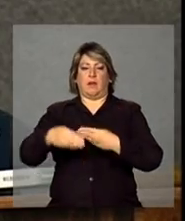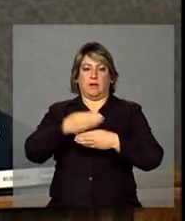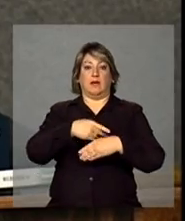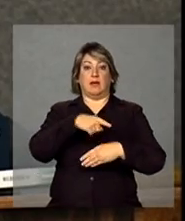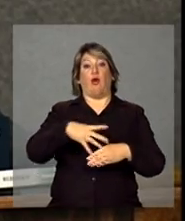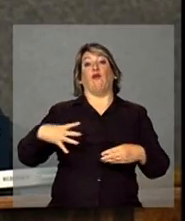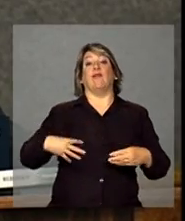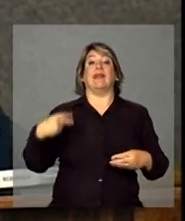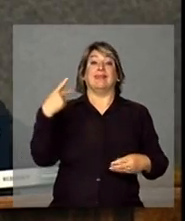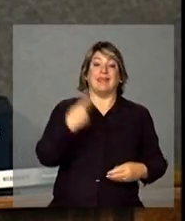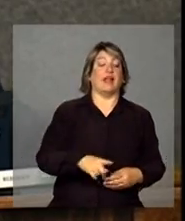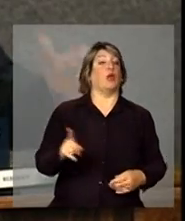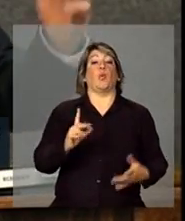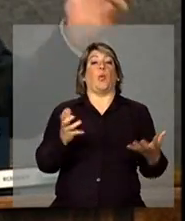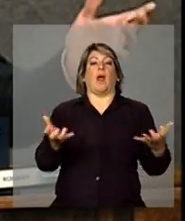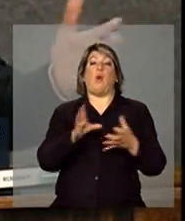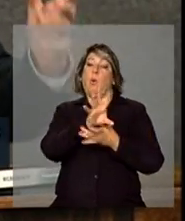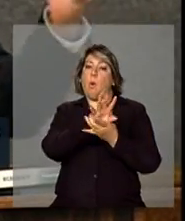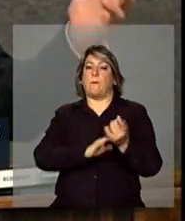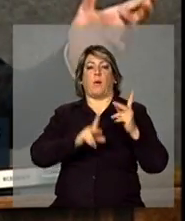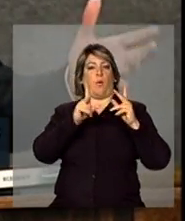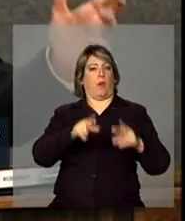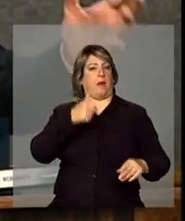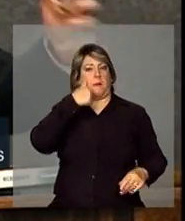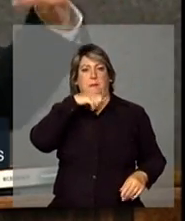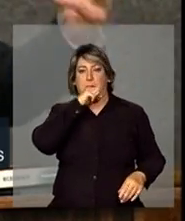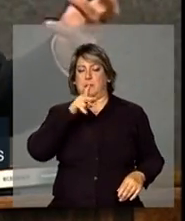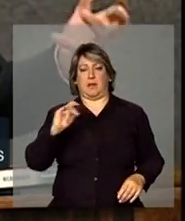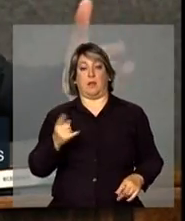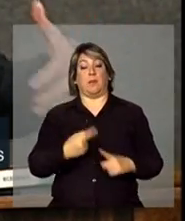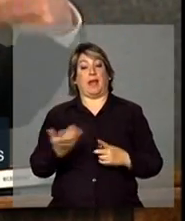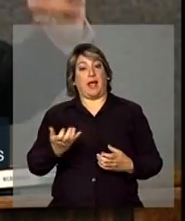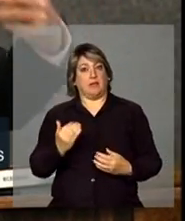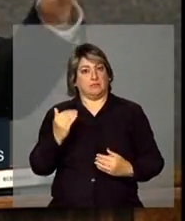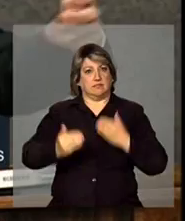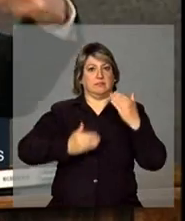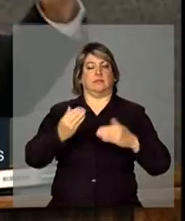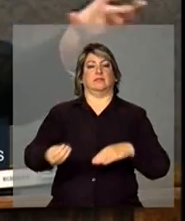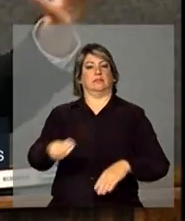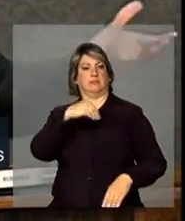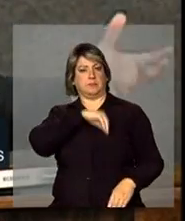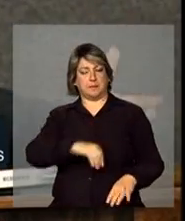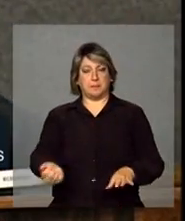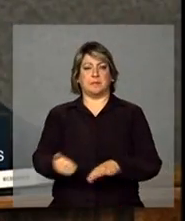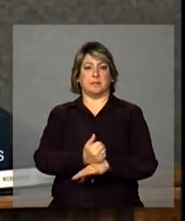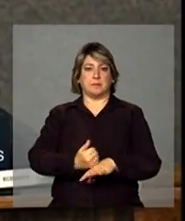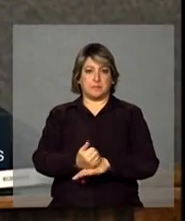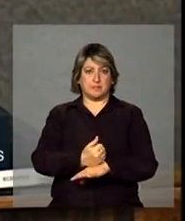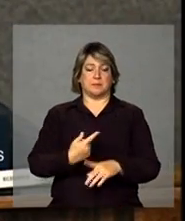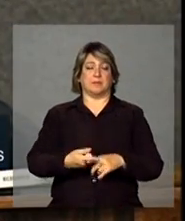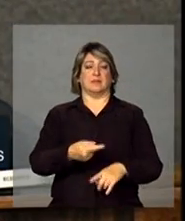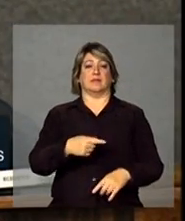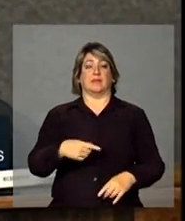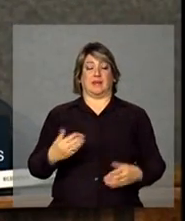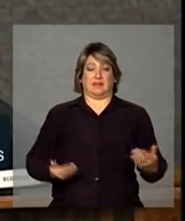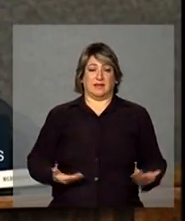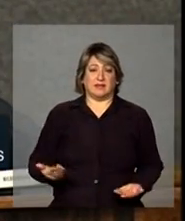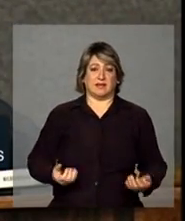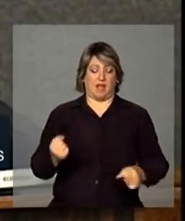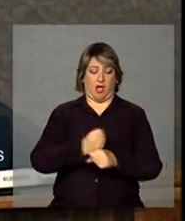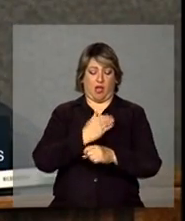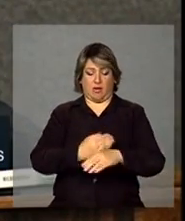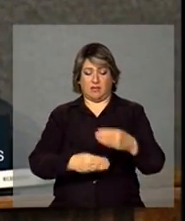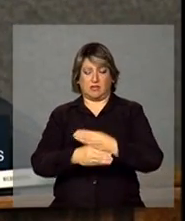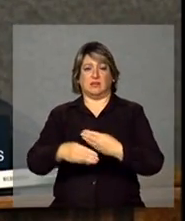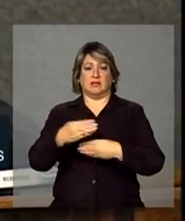empregada doméstica como a mãe dela, sem nenhum demérito, mas é porque são profissões não muito desejadas. As pessoas chegaram ao ensino